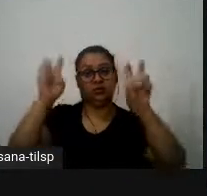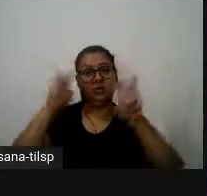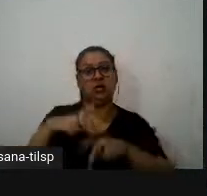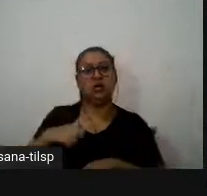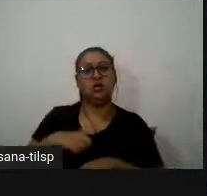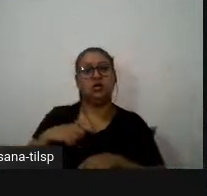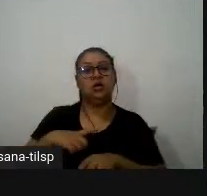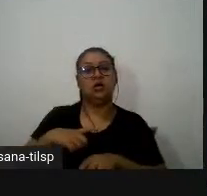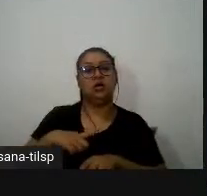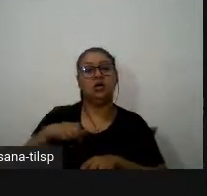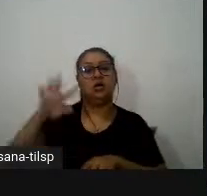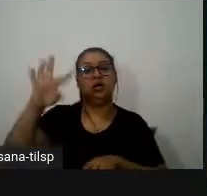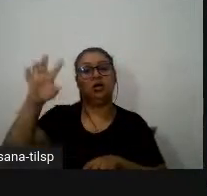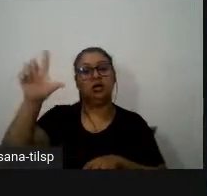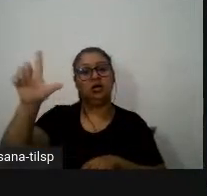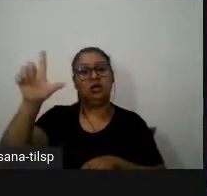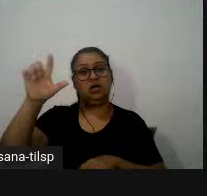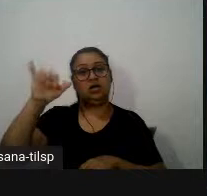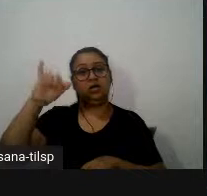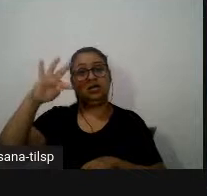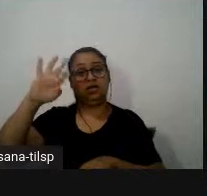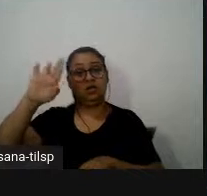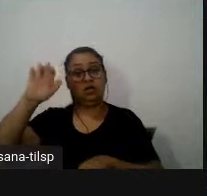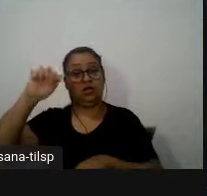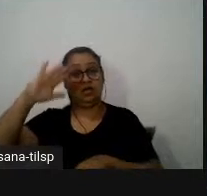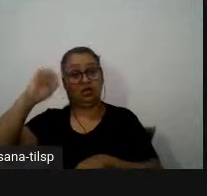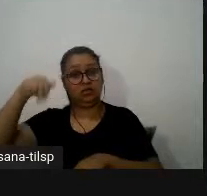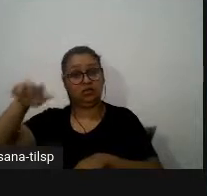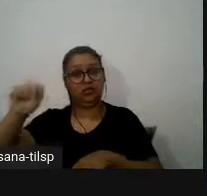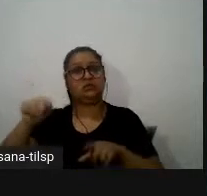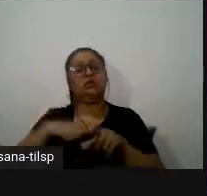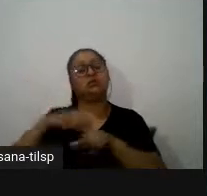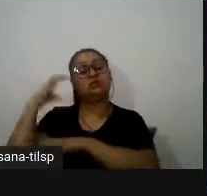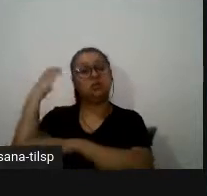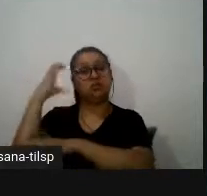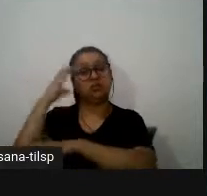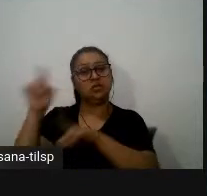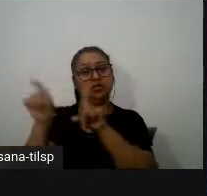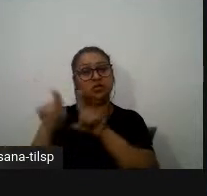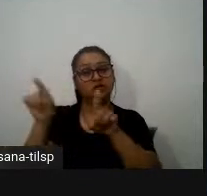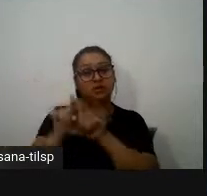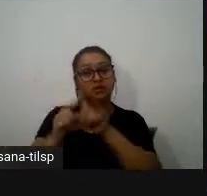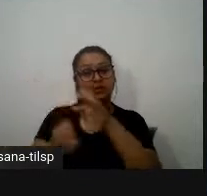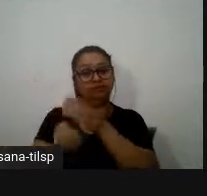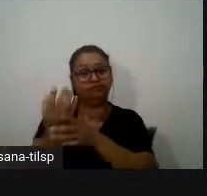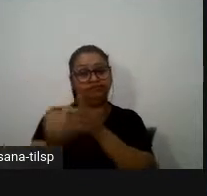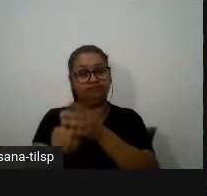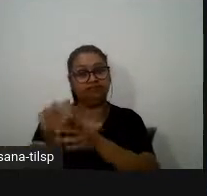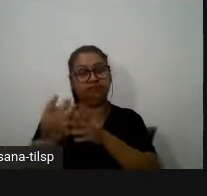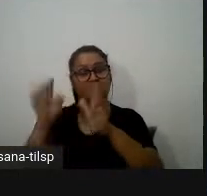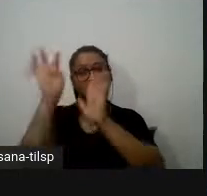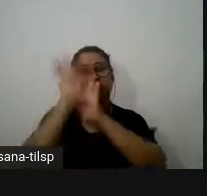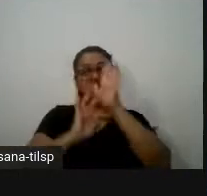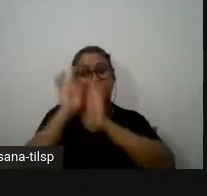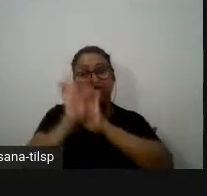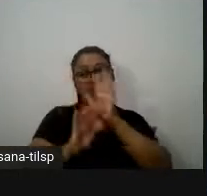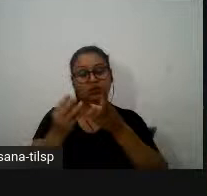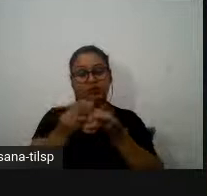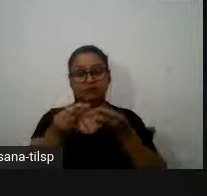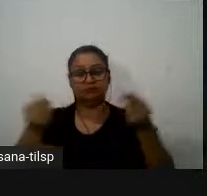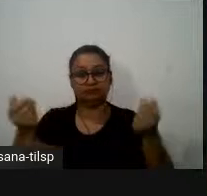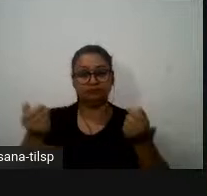na atualidade e aqui são textos para reflexão ou seja são textos de âmbito mais teórico que visam